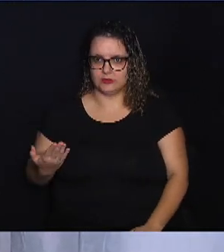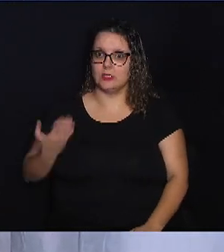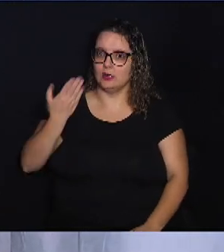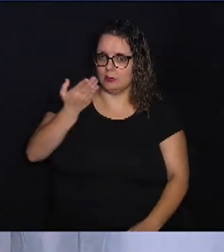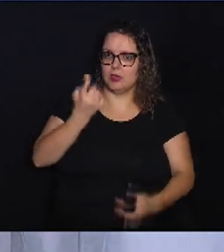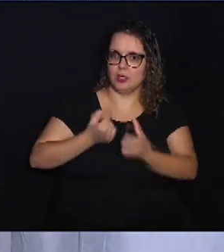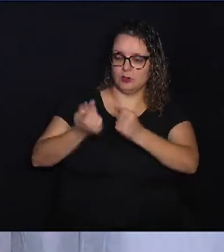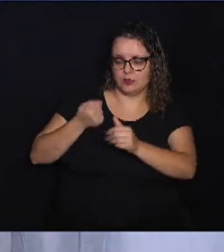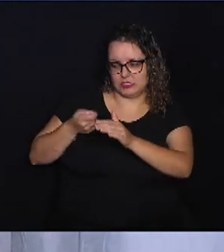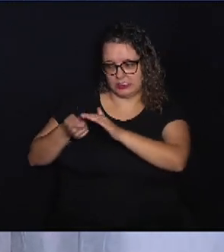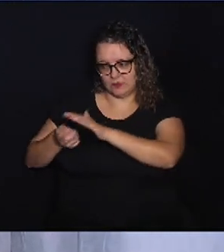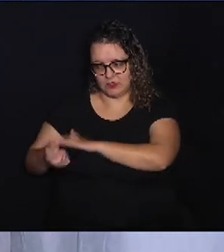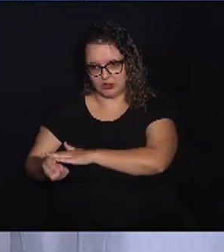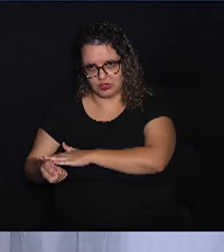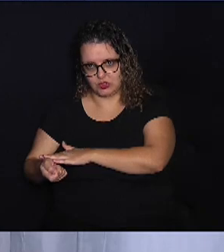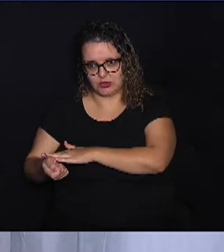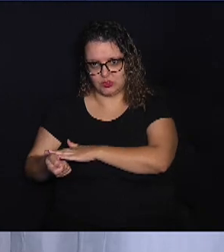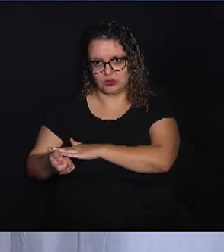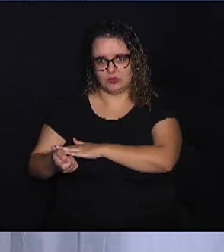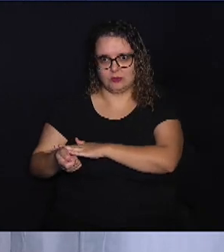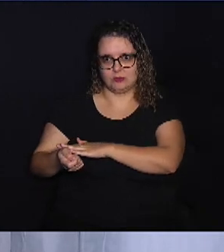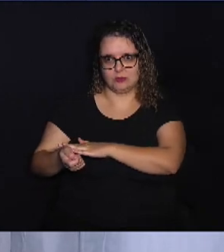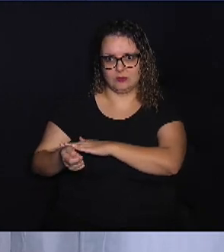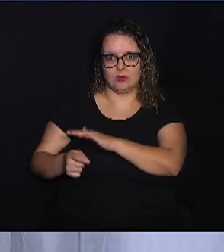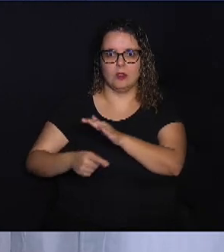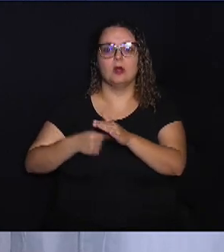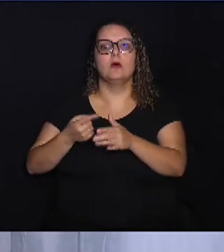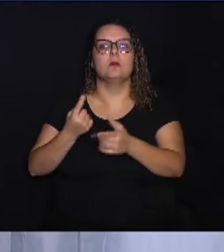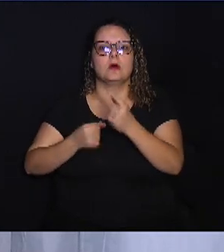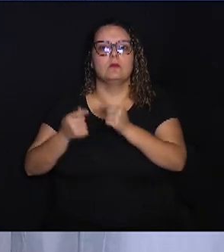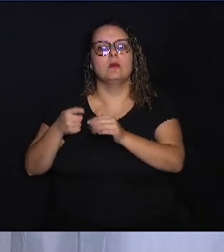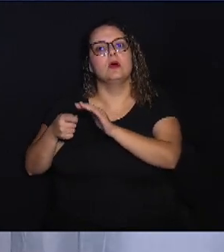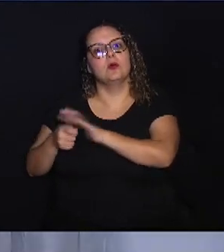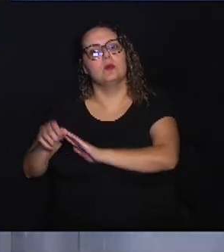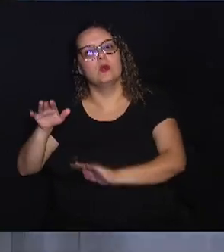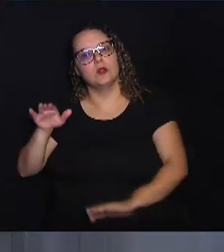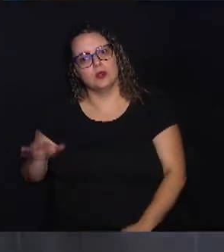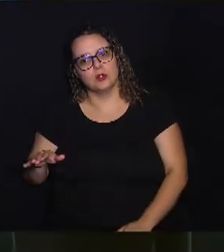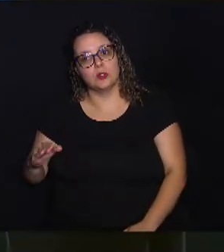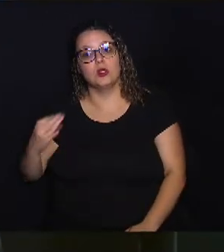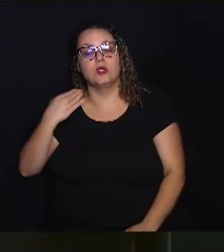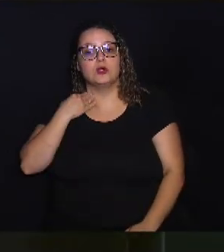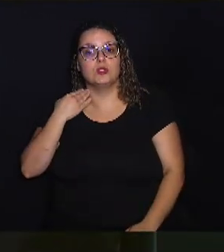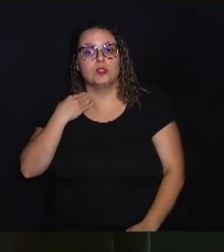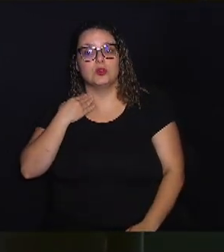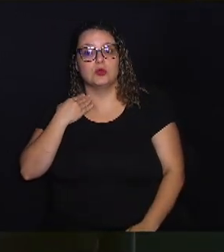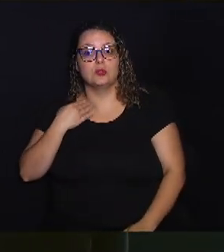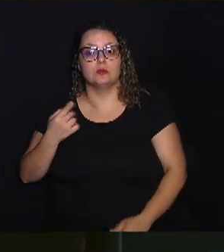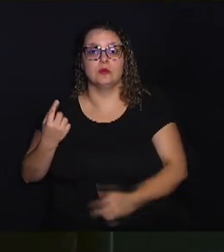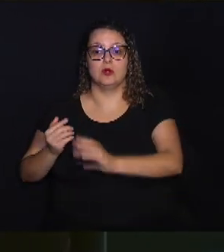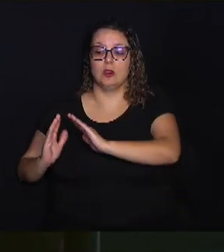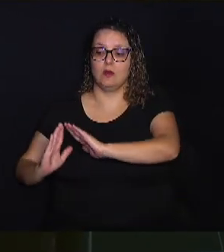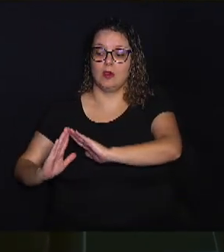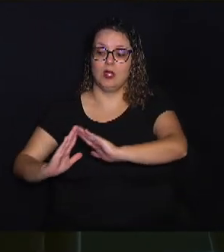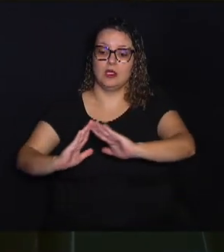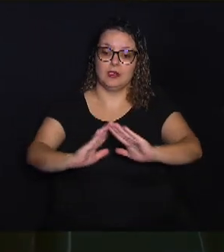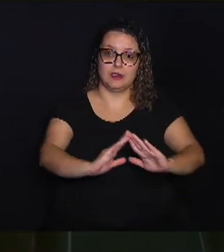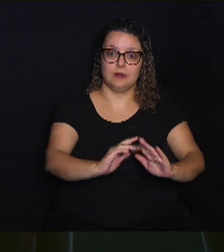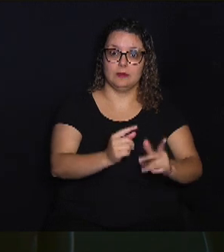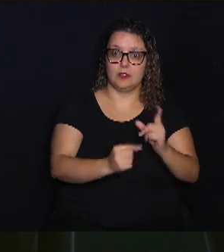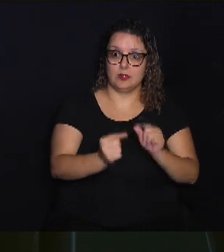investir, você vai colocar o seu dinheiro lá e o banco vai emprestar esse dinheiro